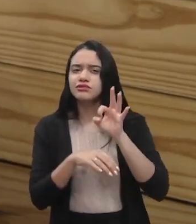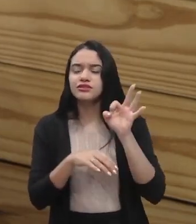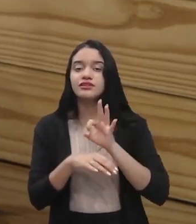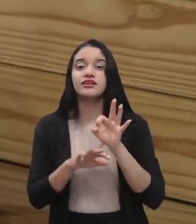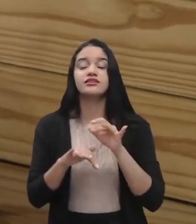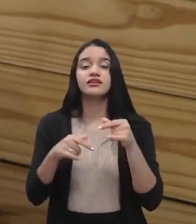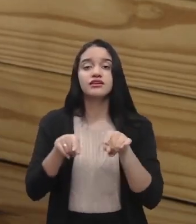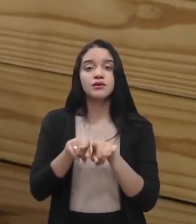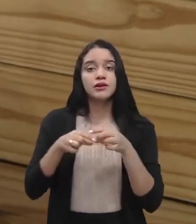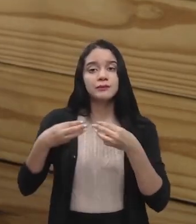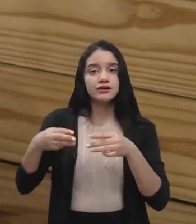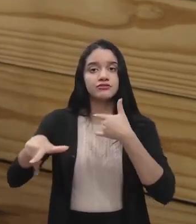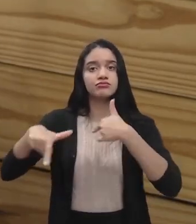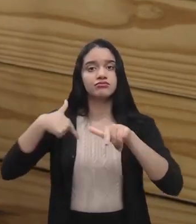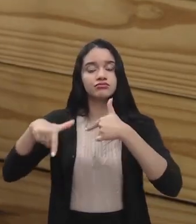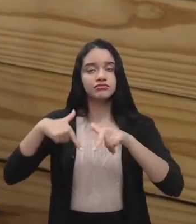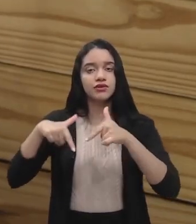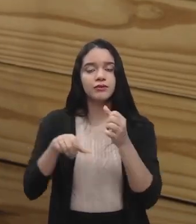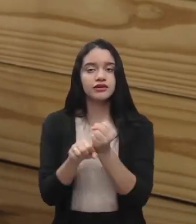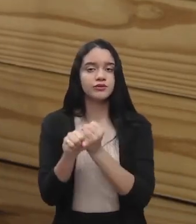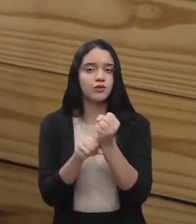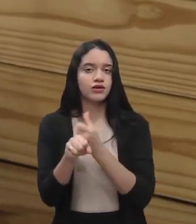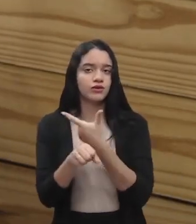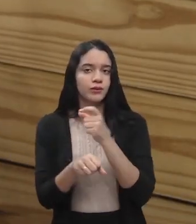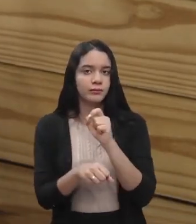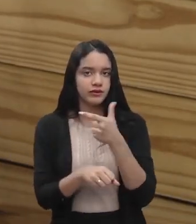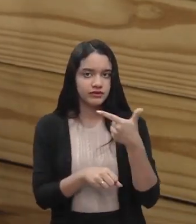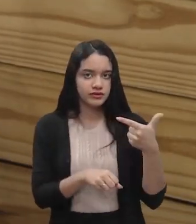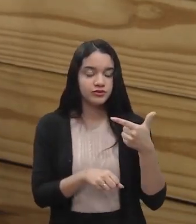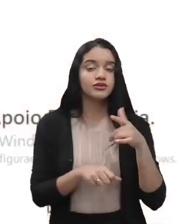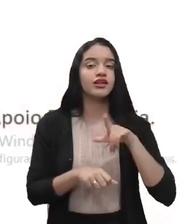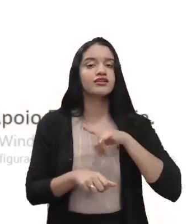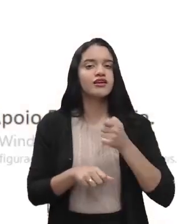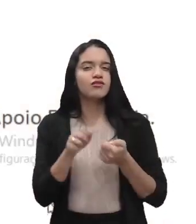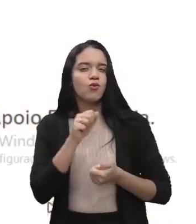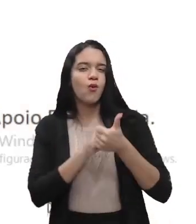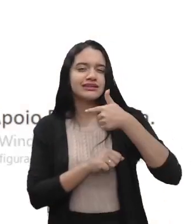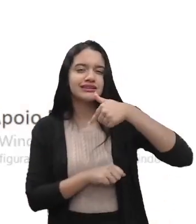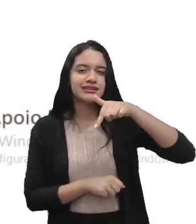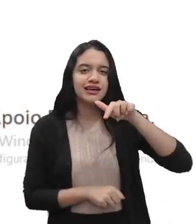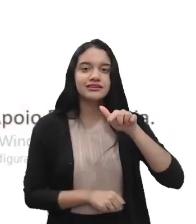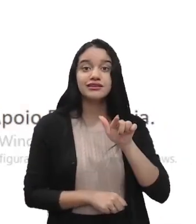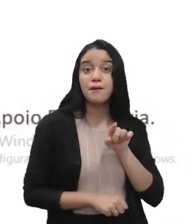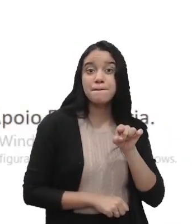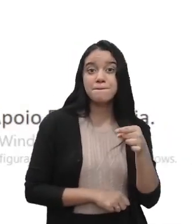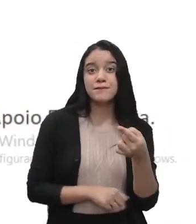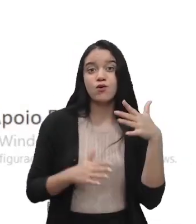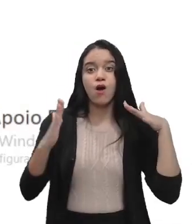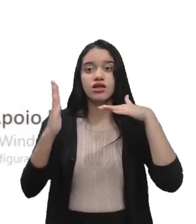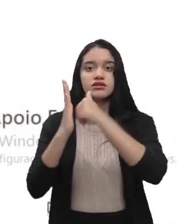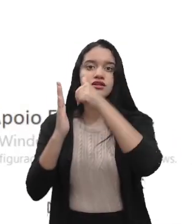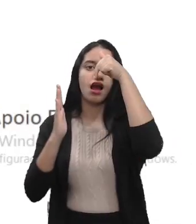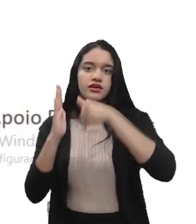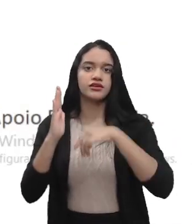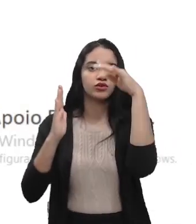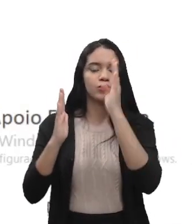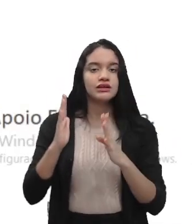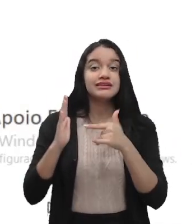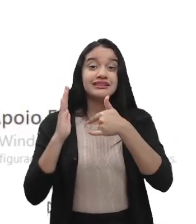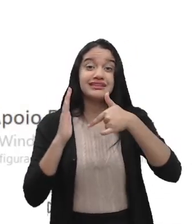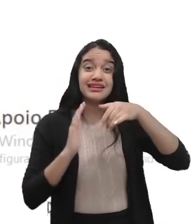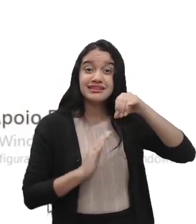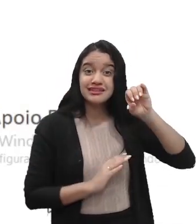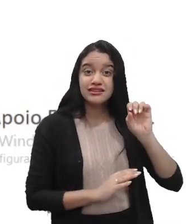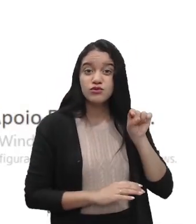Ministério do Trabalho, que foi a de 2022, tiveram quase 7 mil acidentes no Brasil. 700 mil